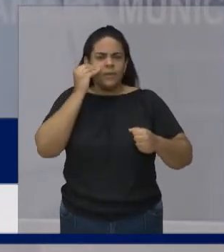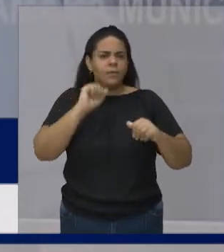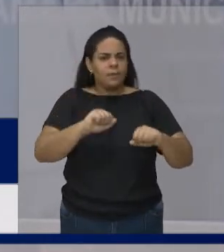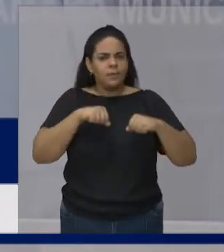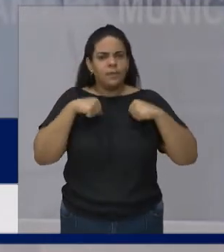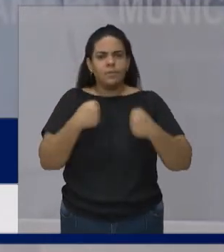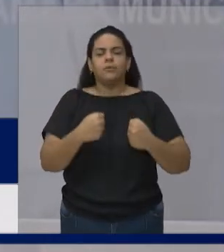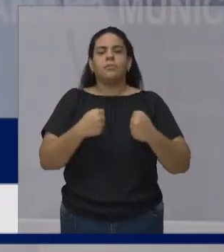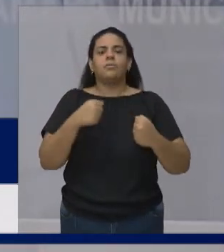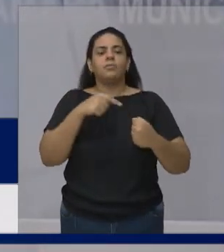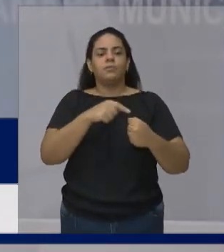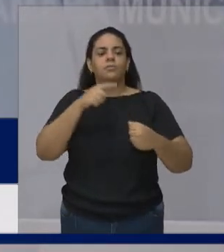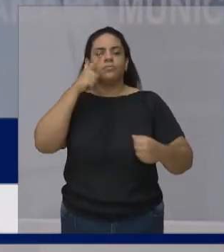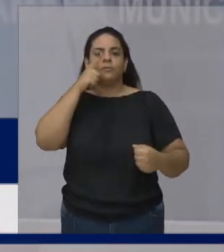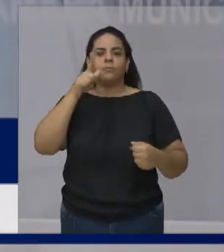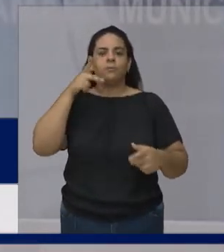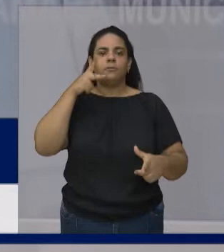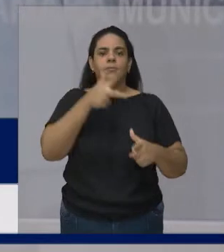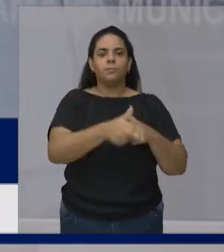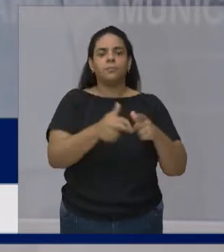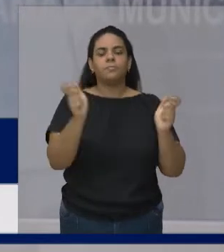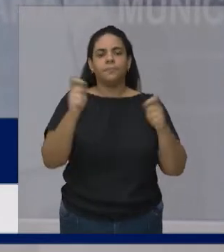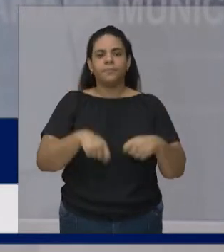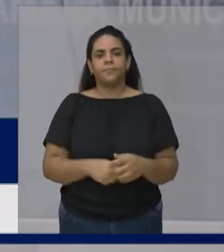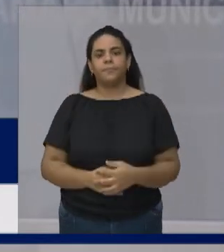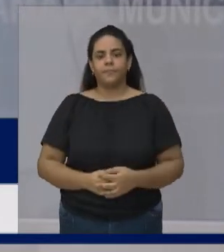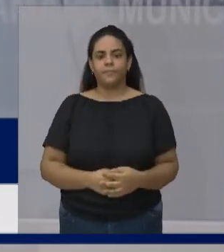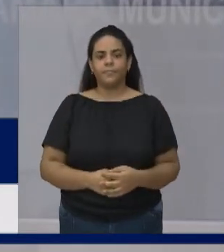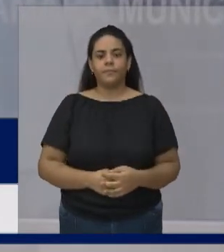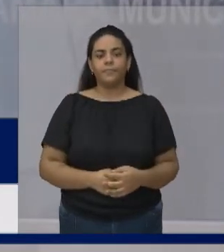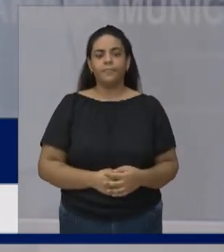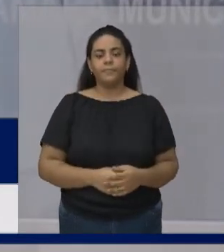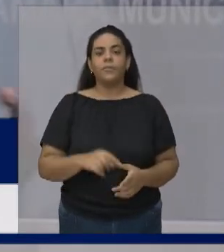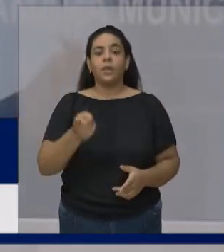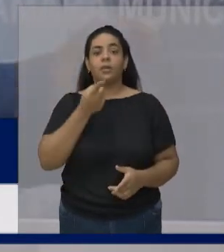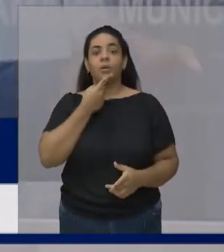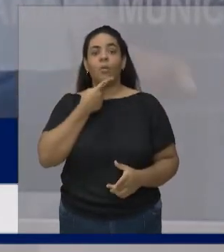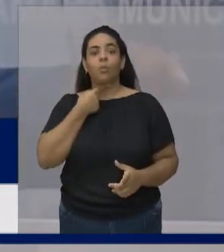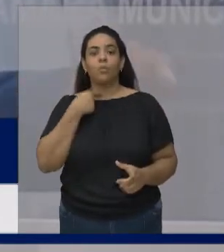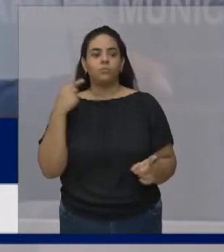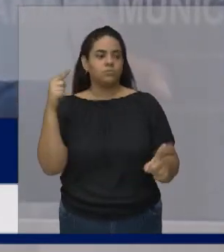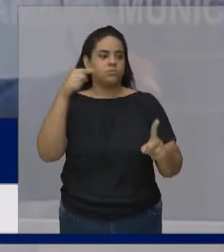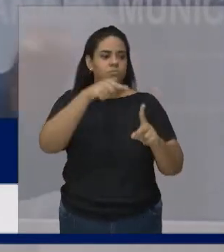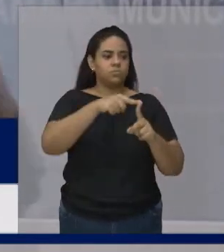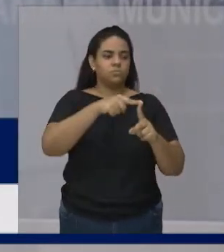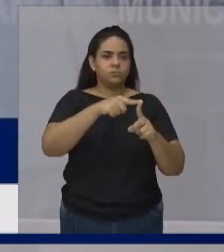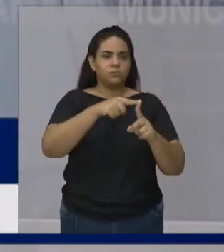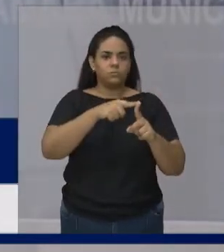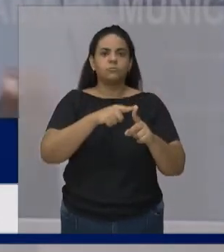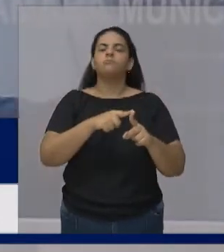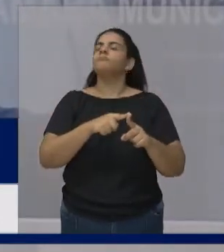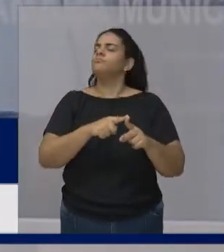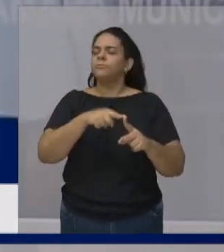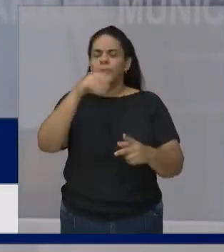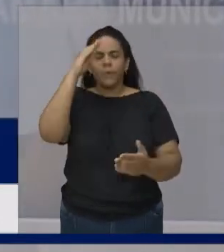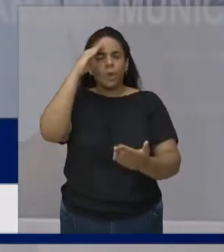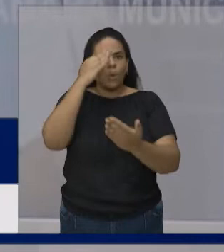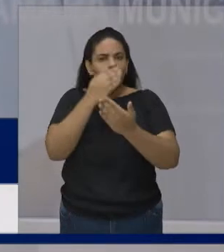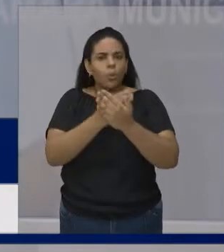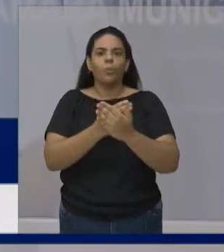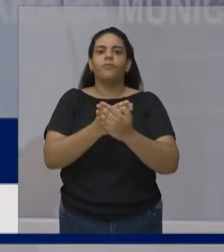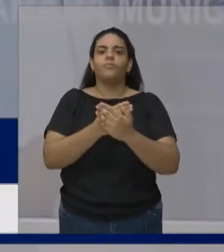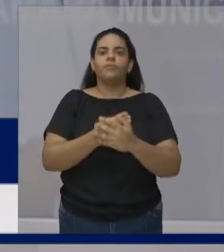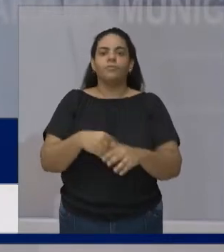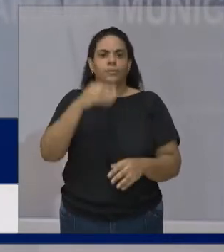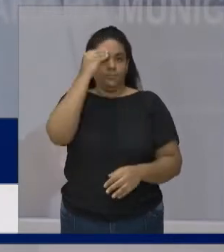Capaz de realizar grandes feitos Grandes objetivos Eu fui em busca dos meus sonhos Eu acreditei que era possível